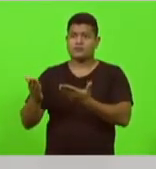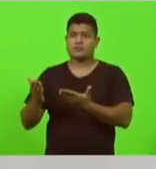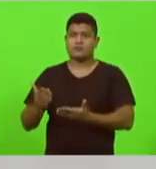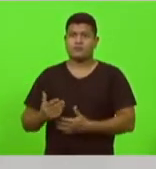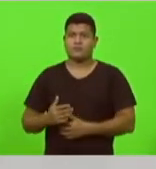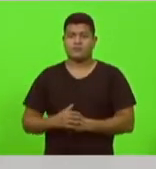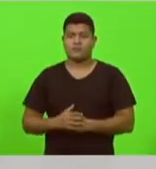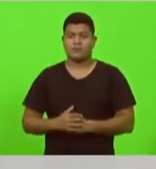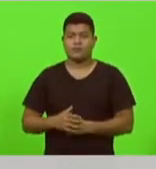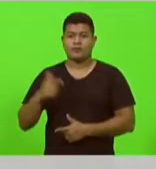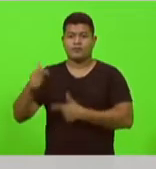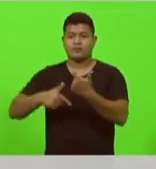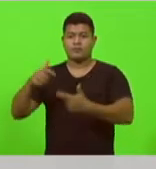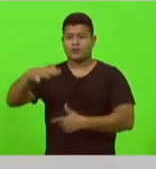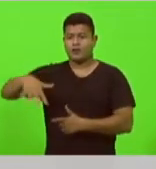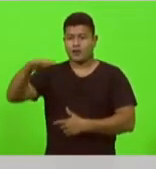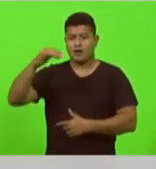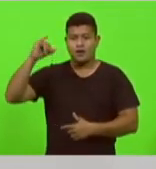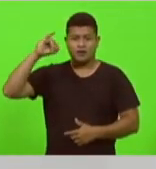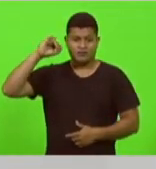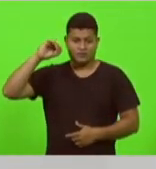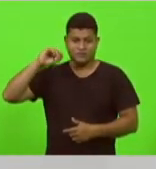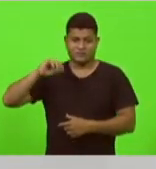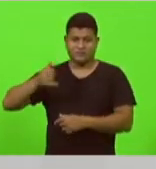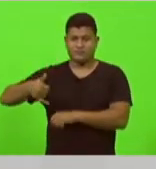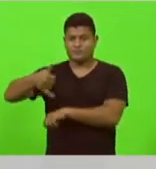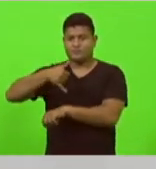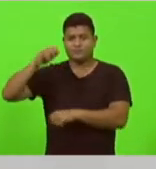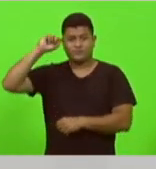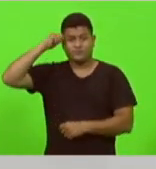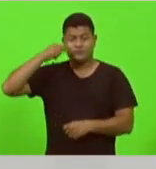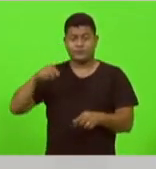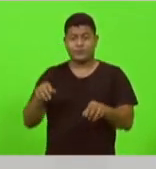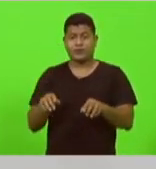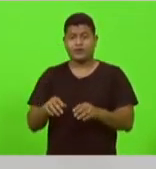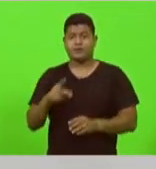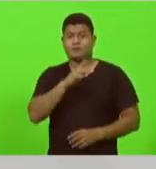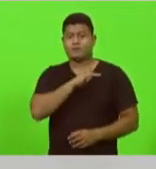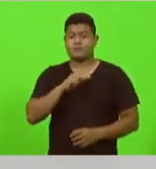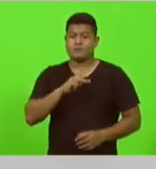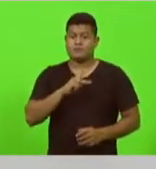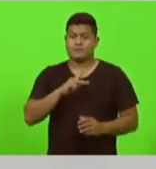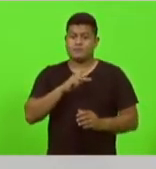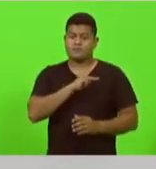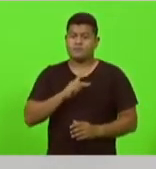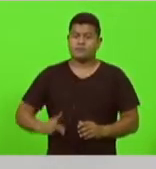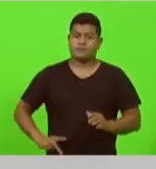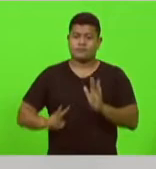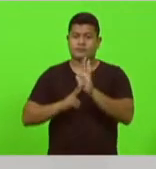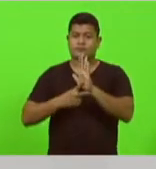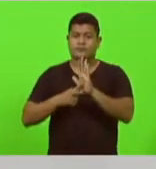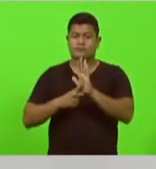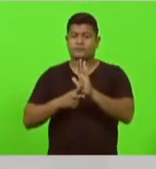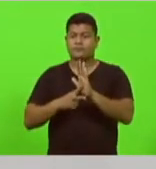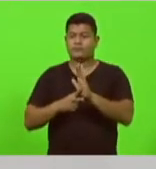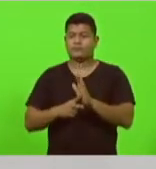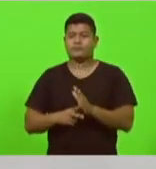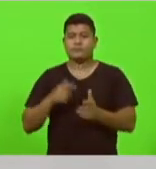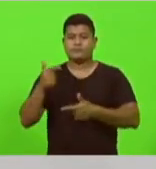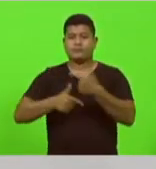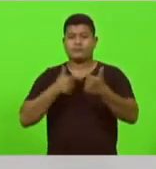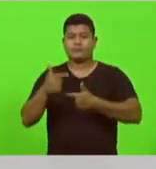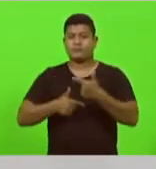cumprimentar também o presidente do Sindicato dos Trabalhadores dos Correios, minha querida senadora Idelis Salvat,